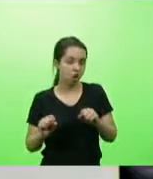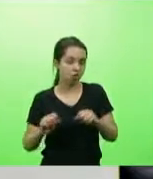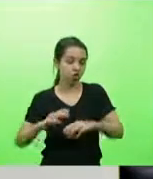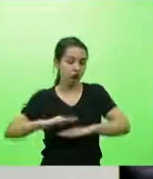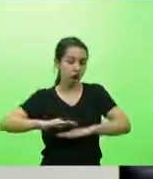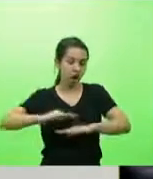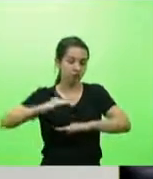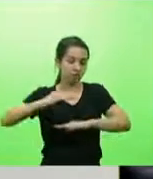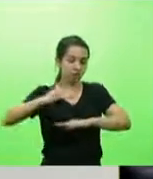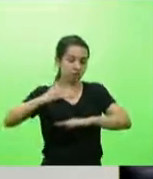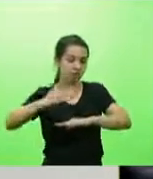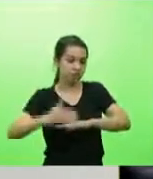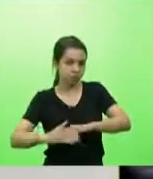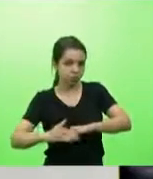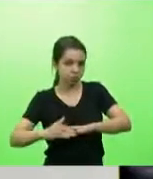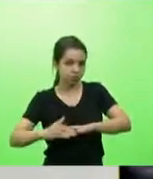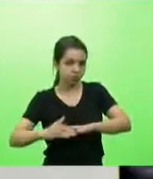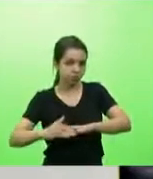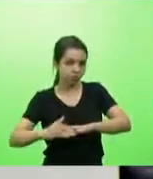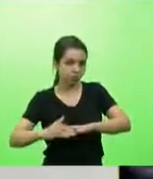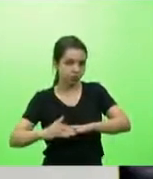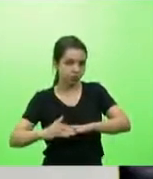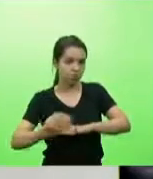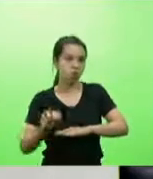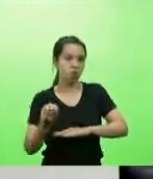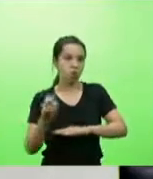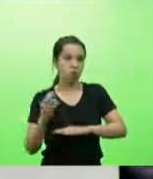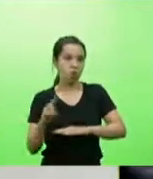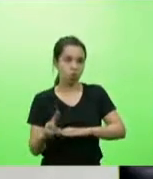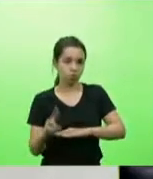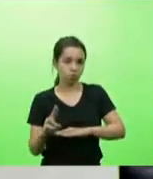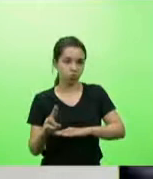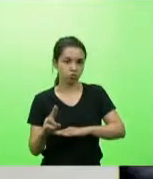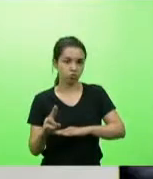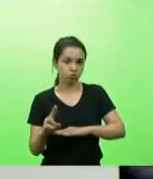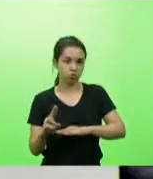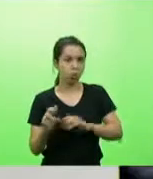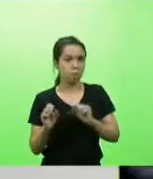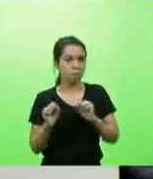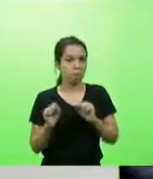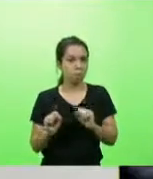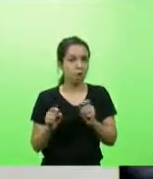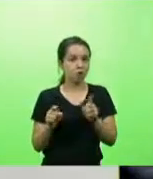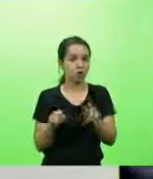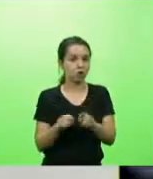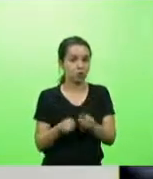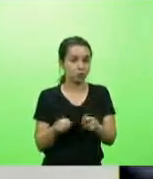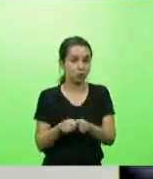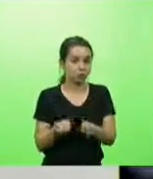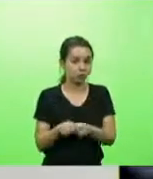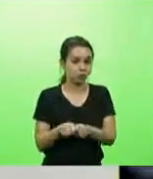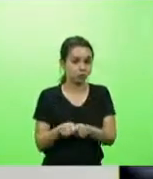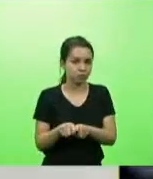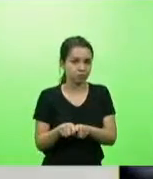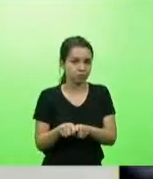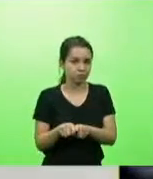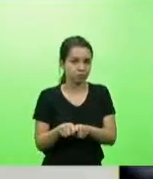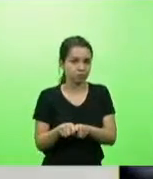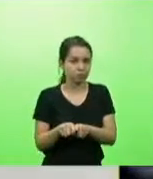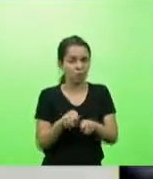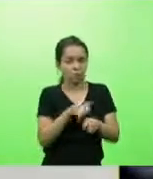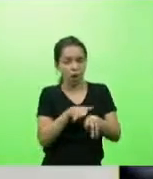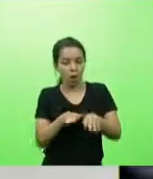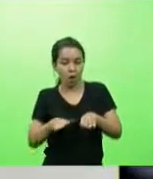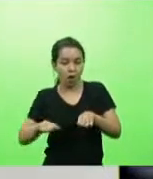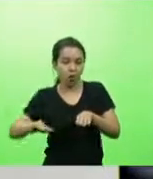ou mais necessariamente poderia ser uma rotatória mais ampla